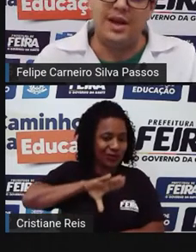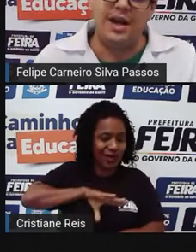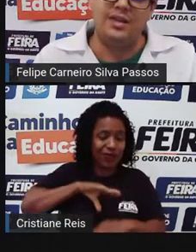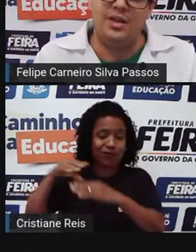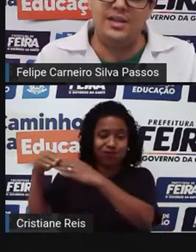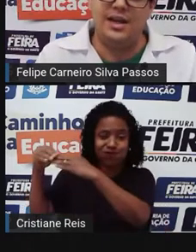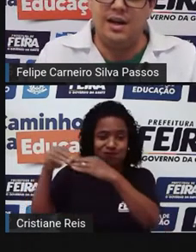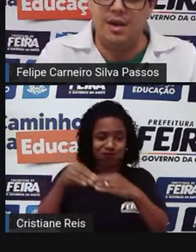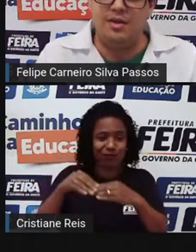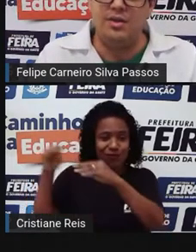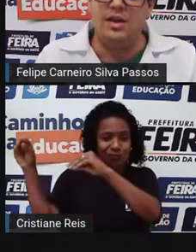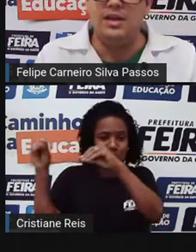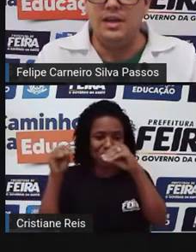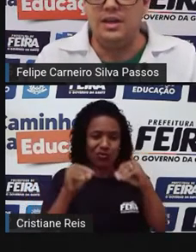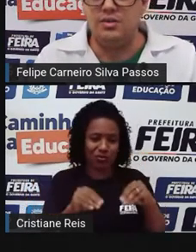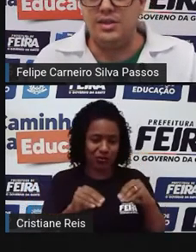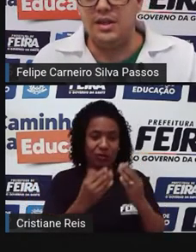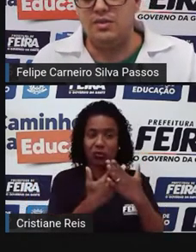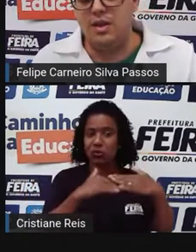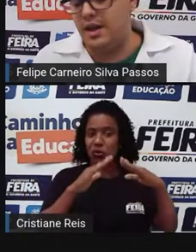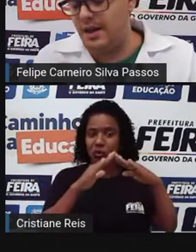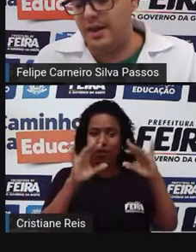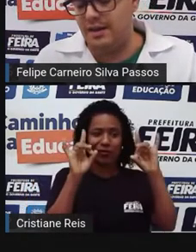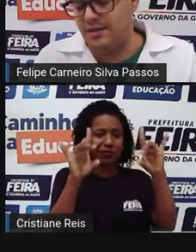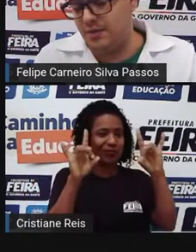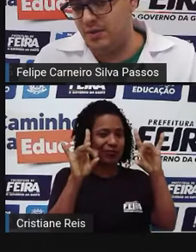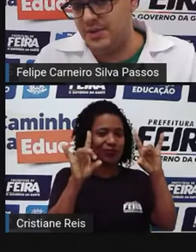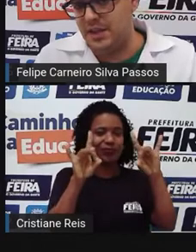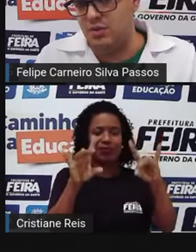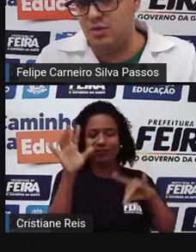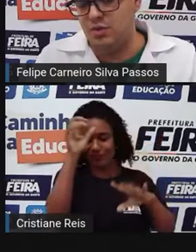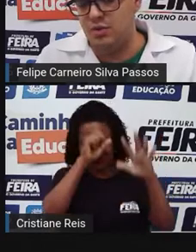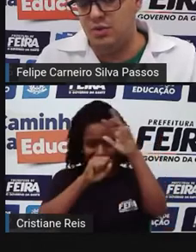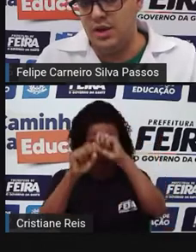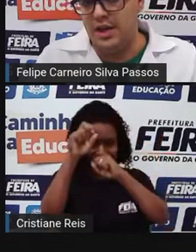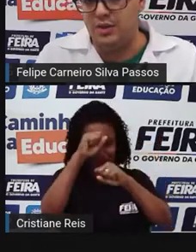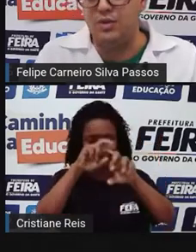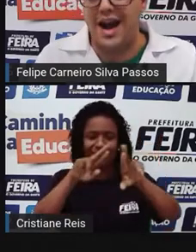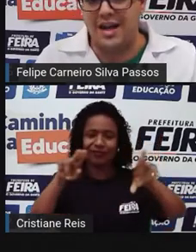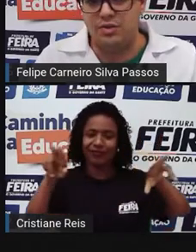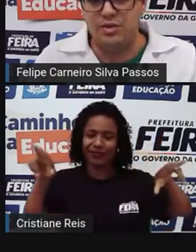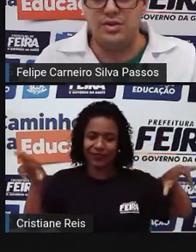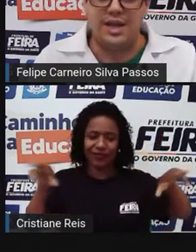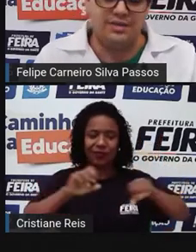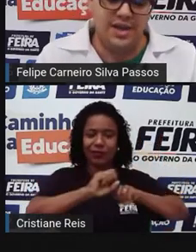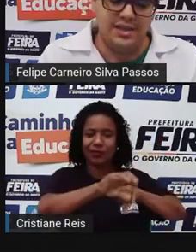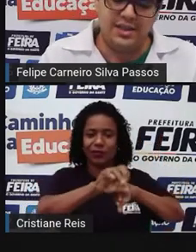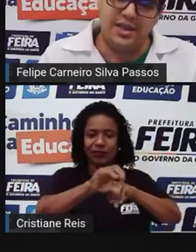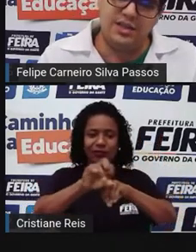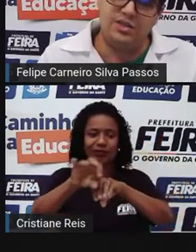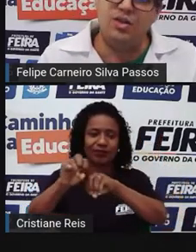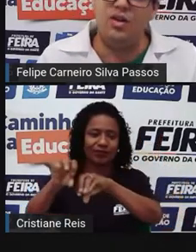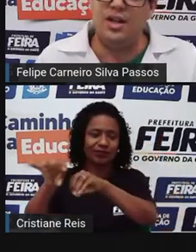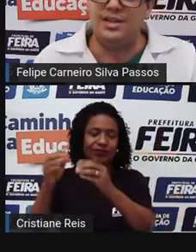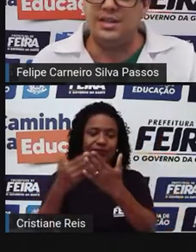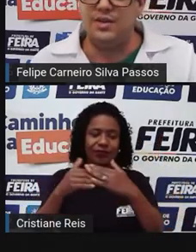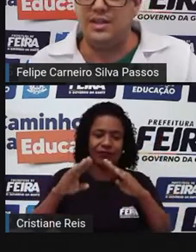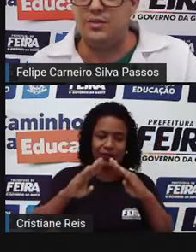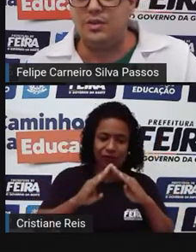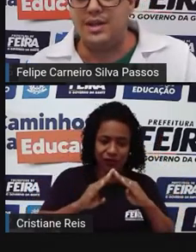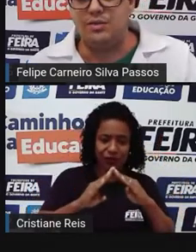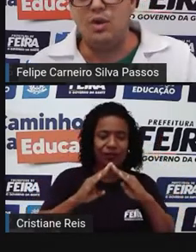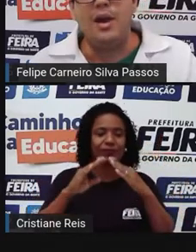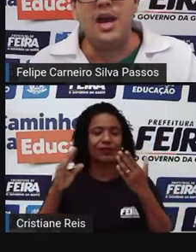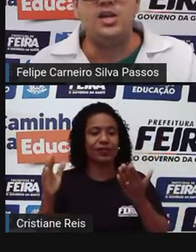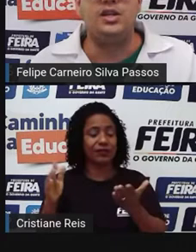vinham para cá, então eles acabaram indo sendo... eles foram sendo educados, às vezes, em escolas, às